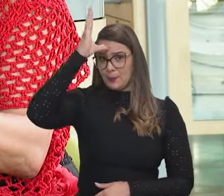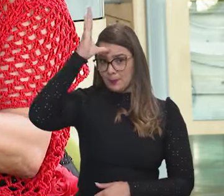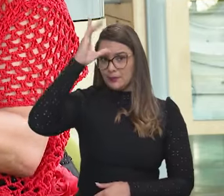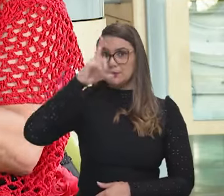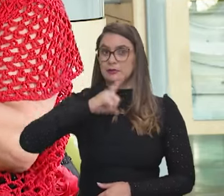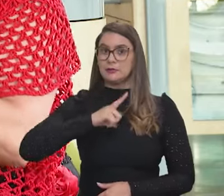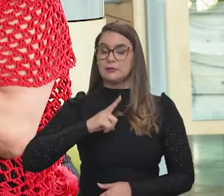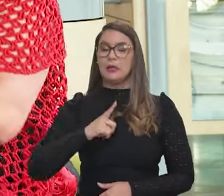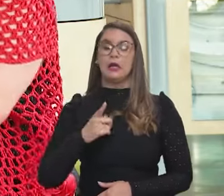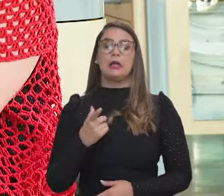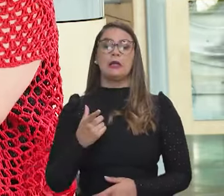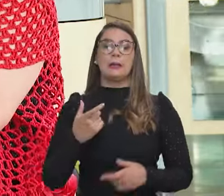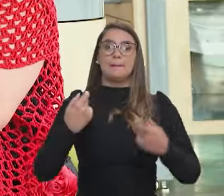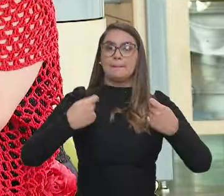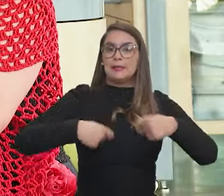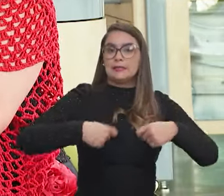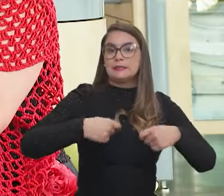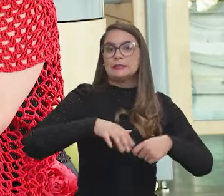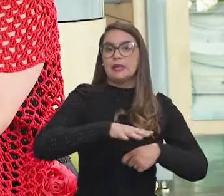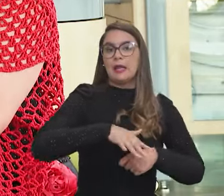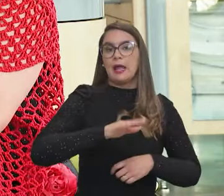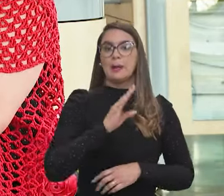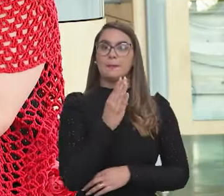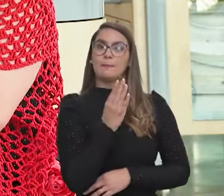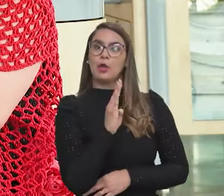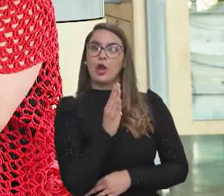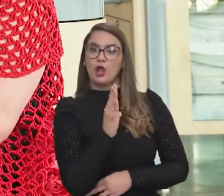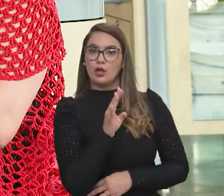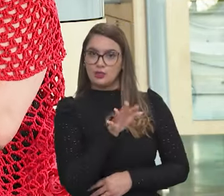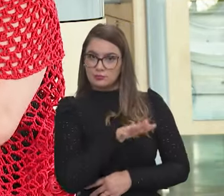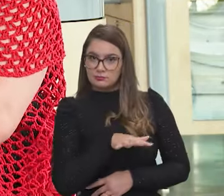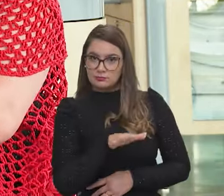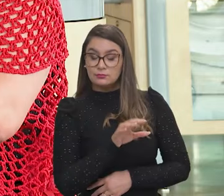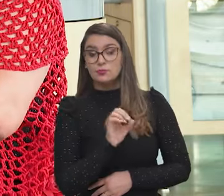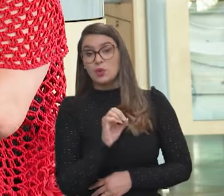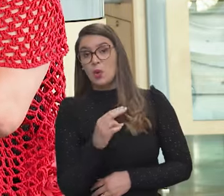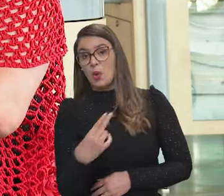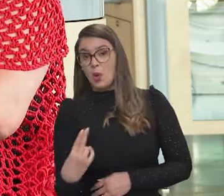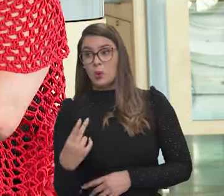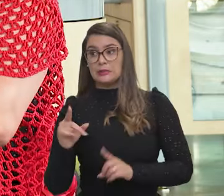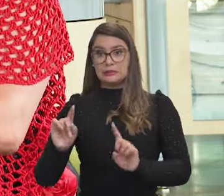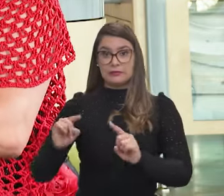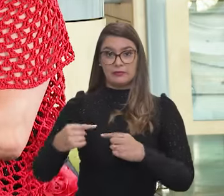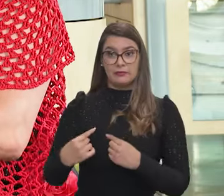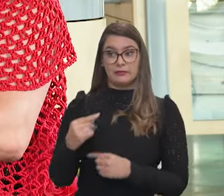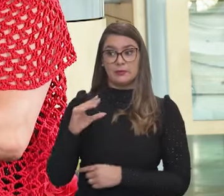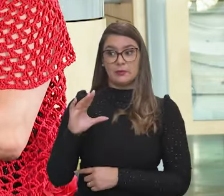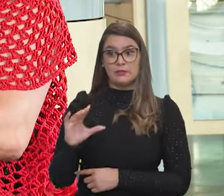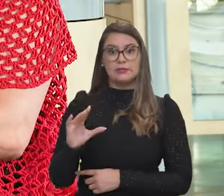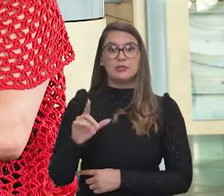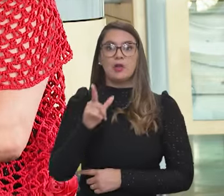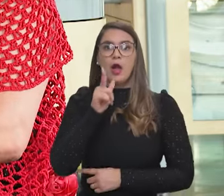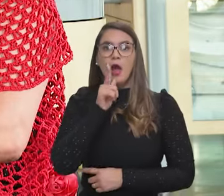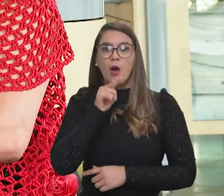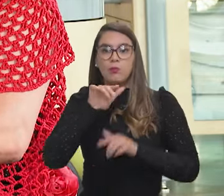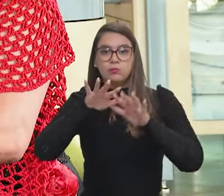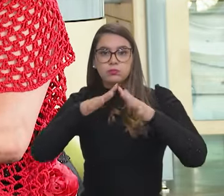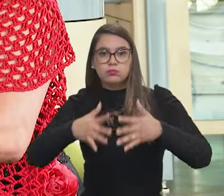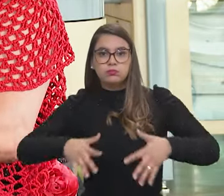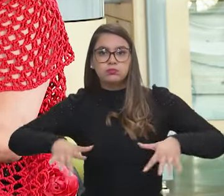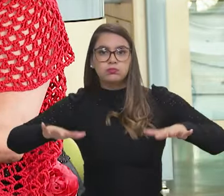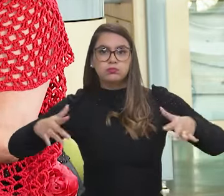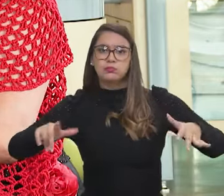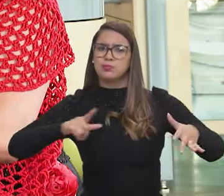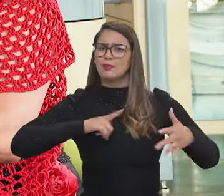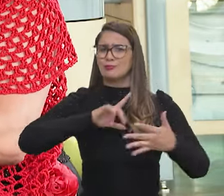conhecimento, desde necessidades na área biológica, né, ou mesmo dos desafios da ciência oceânica,